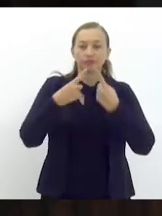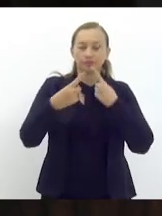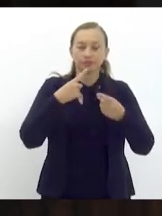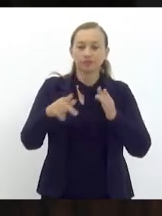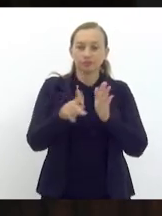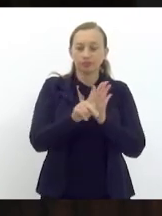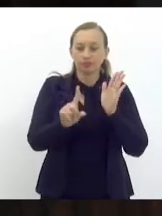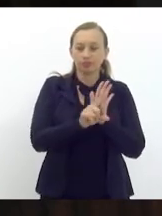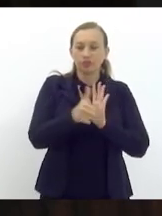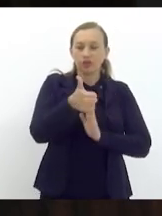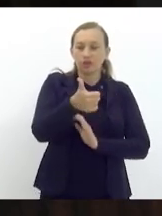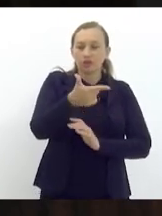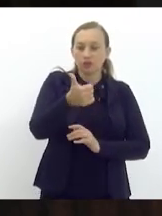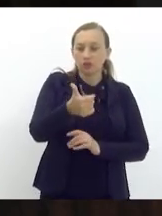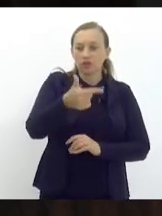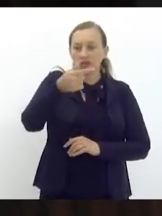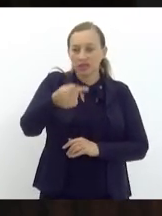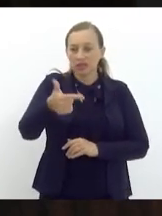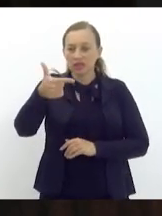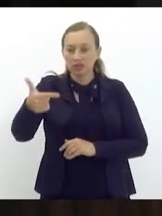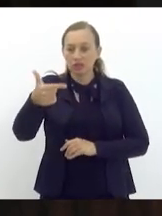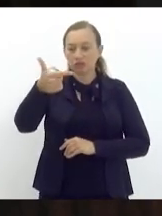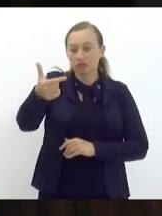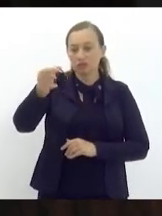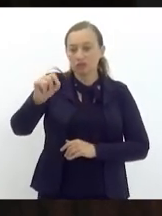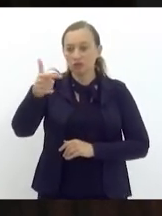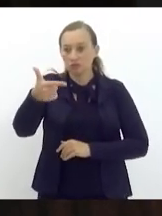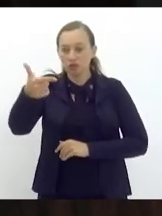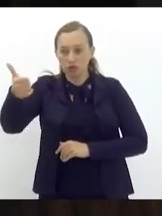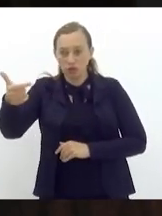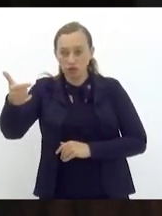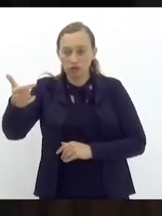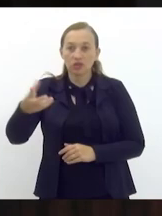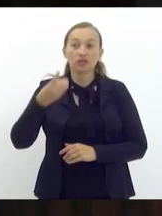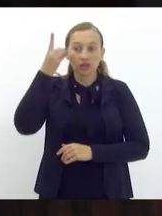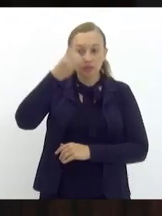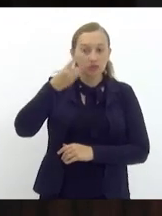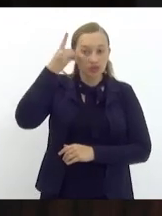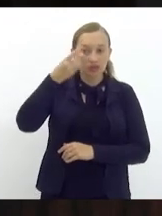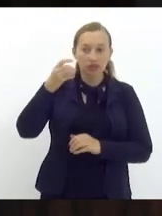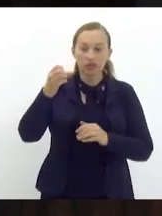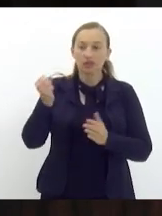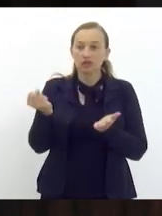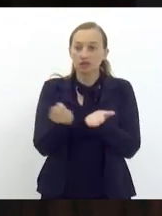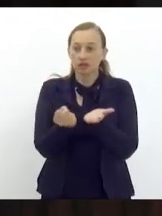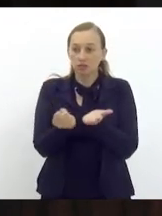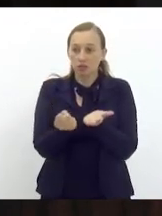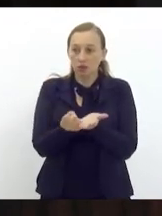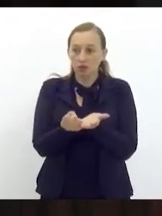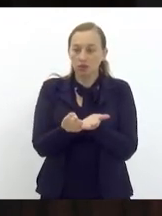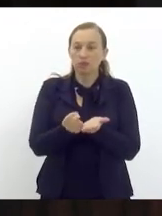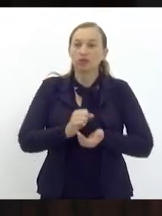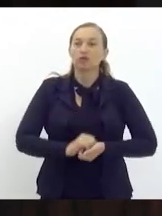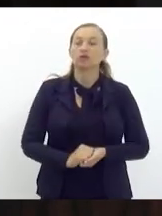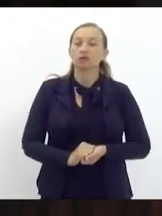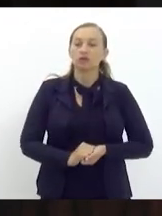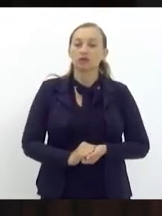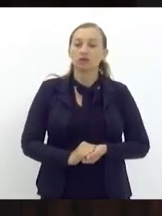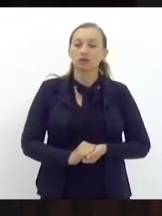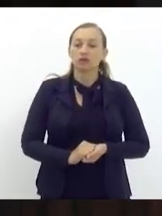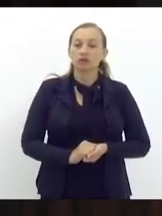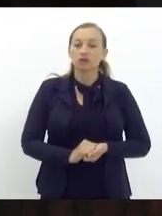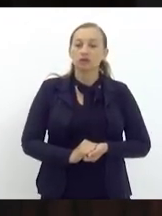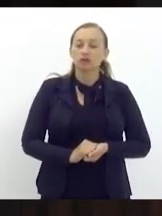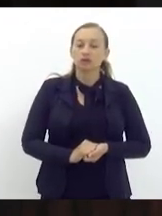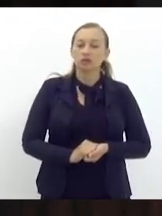Projeto de lei 1272, barra 2012, de autoria do deputado Samuel Molafaia, que veda o Estado